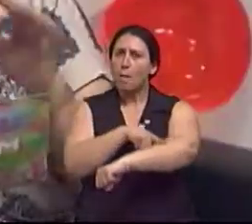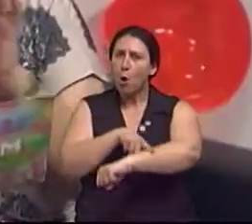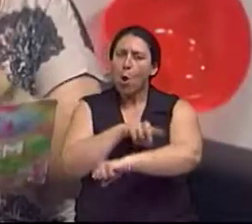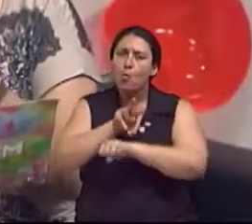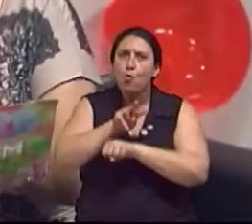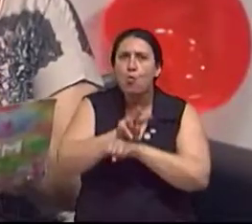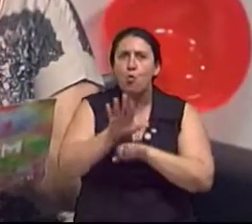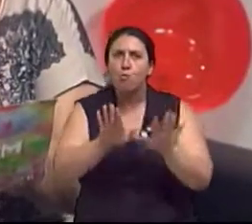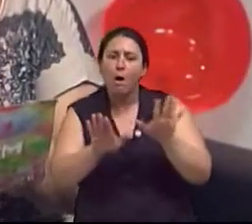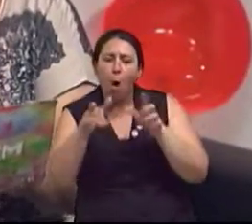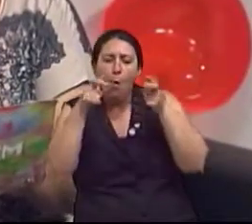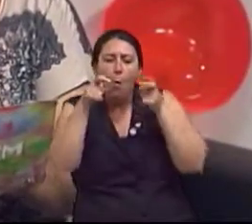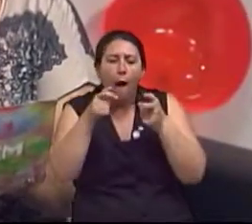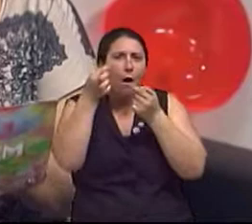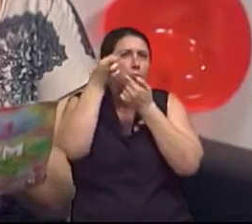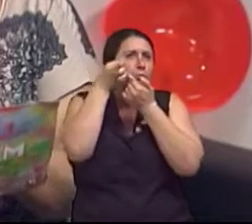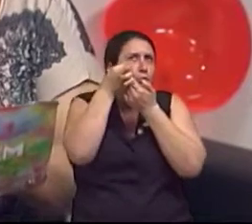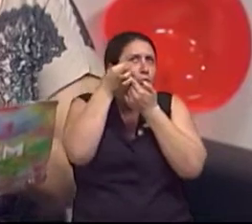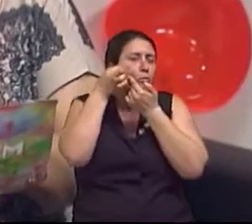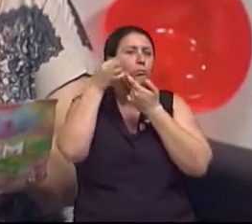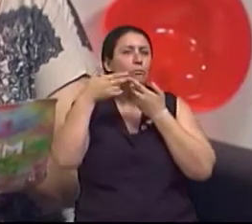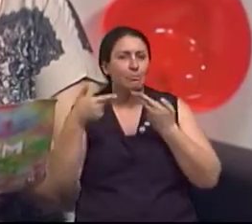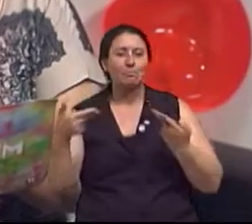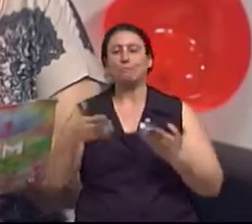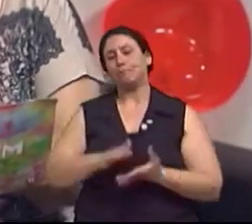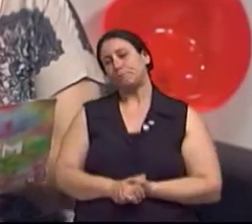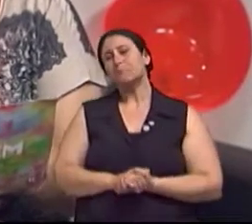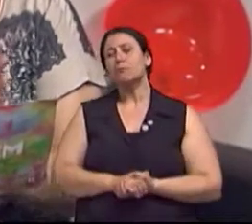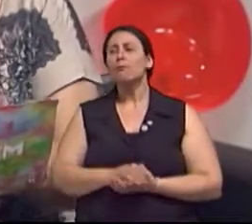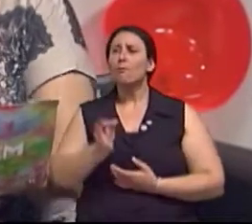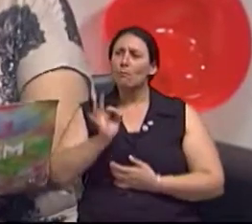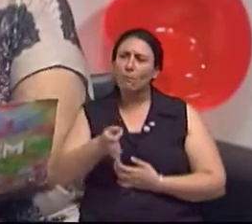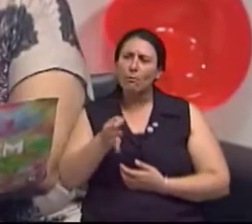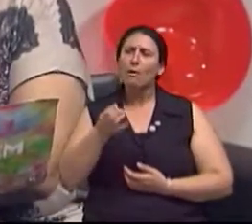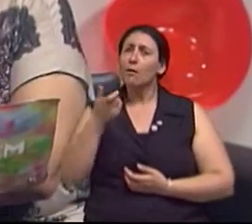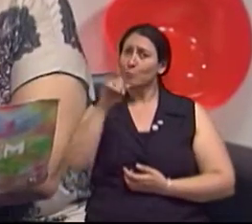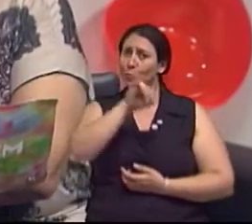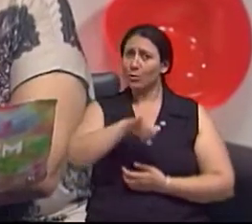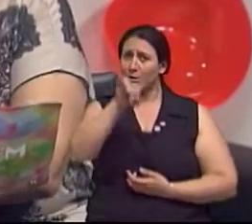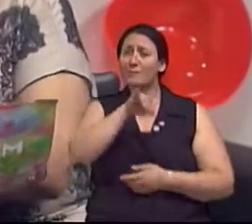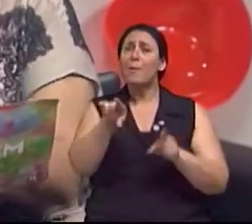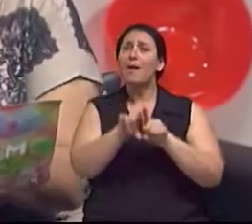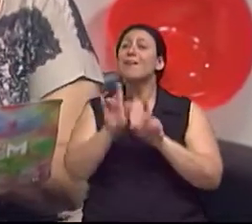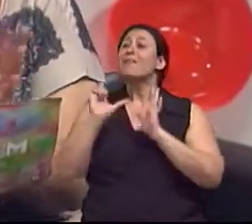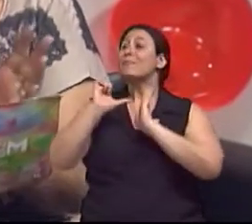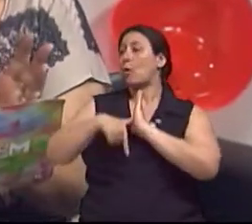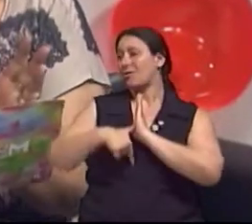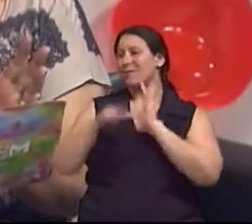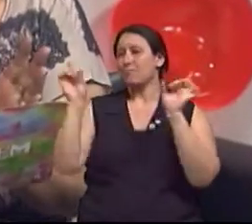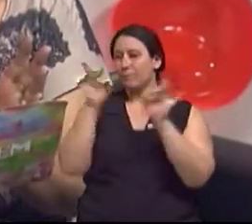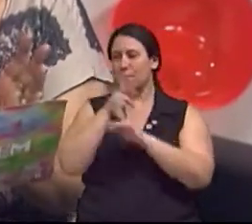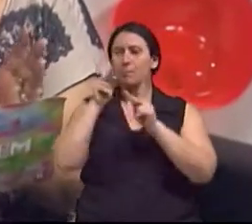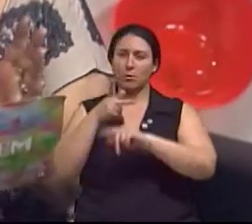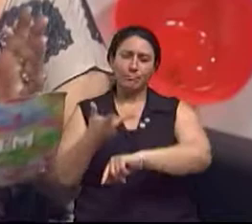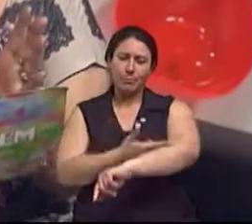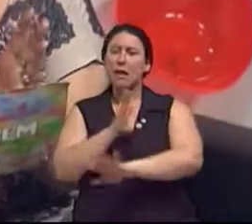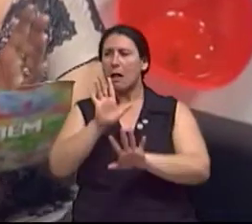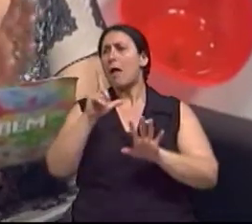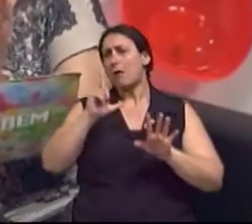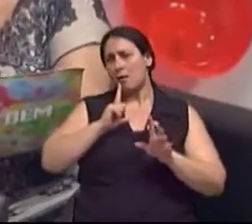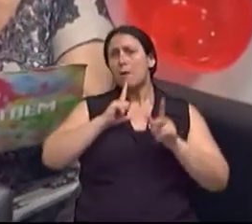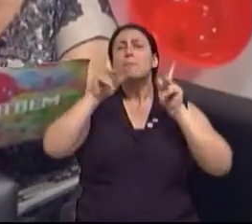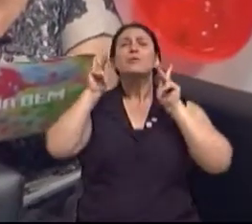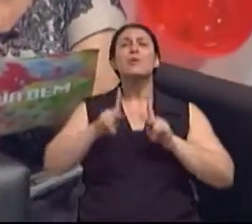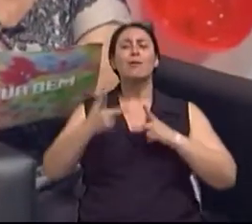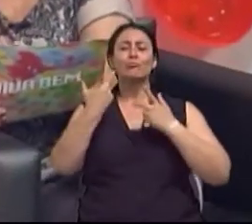Claro, e também que fique claro para todos nós aqui de que os cuidados pós-operatórios tem pacientes e pacientes, né? Quer dizer,